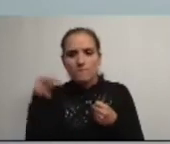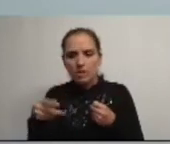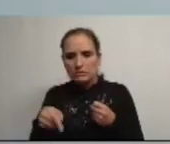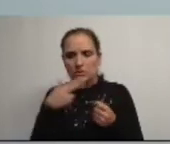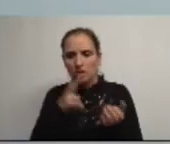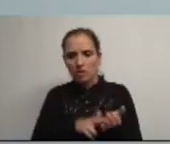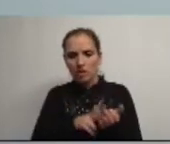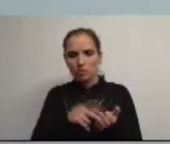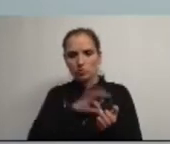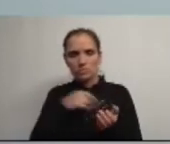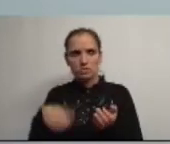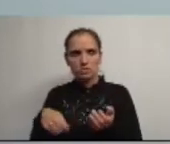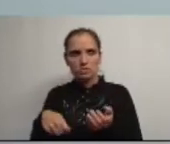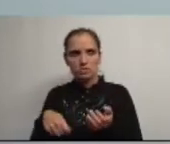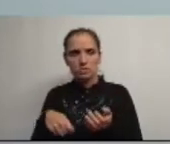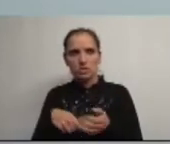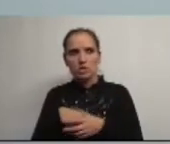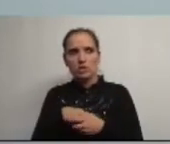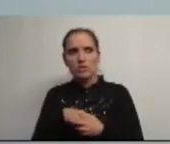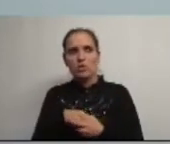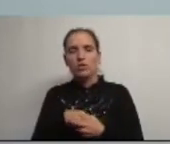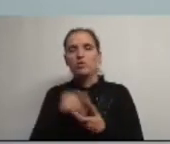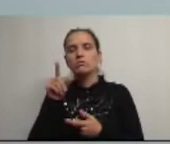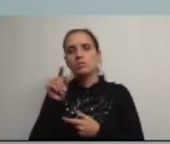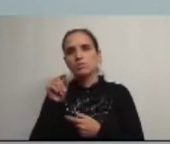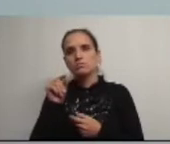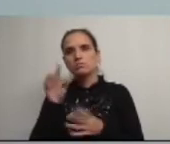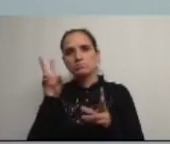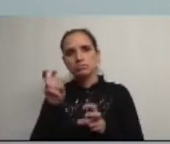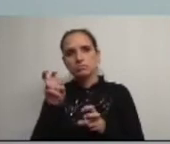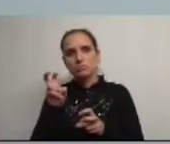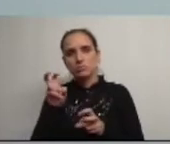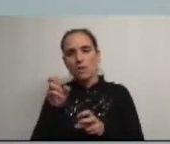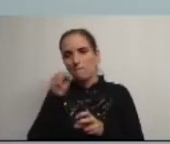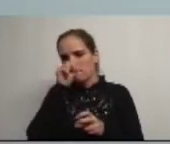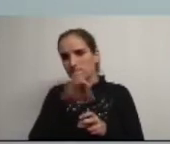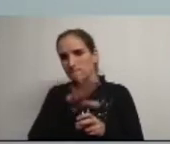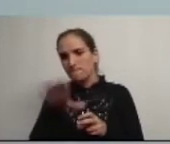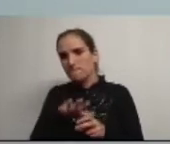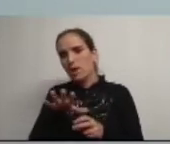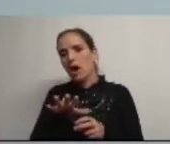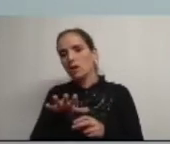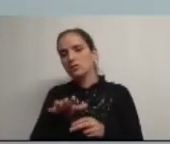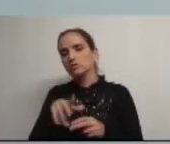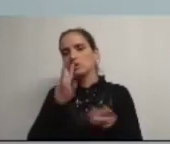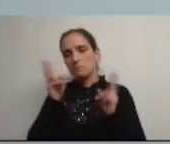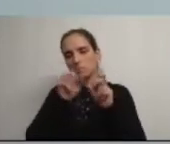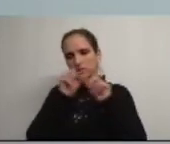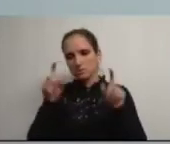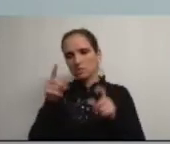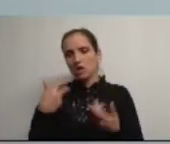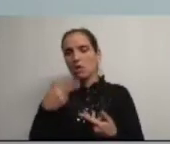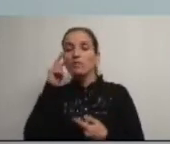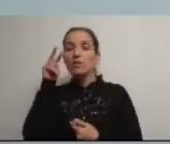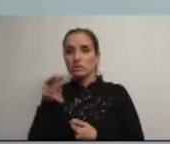realidade senhor presidente no que respeita ao parque empresarial do casarão assistimos